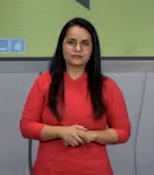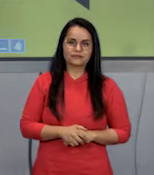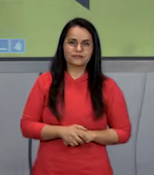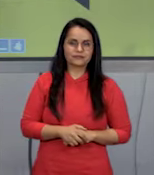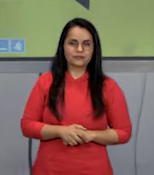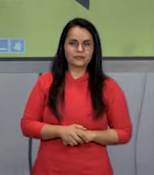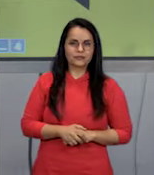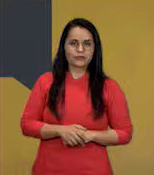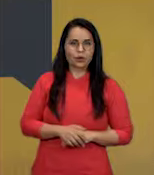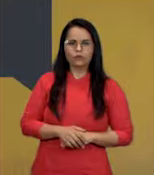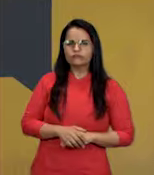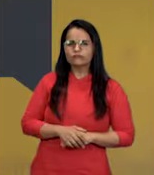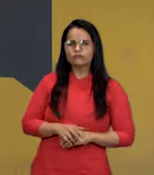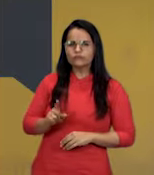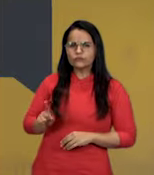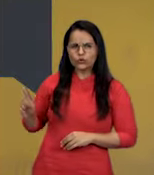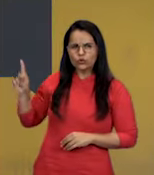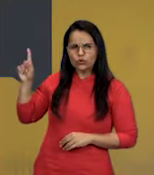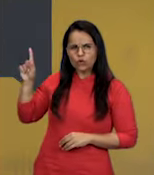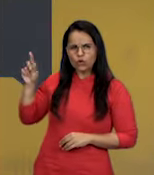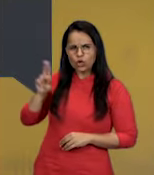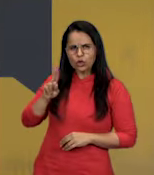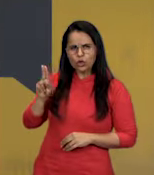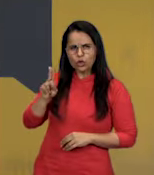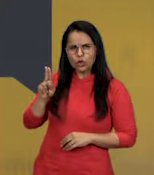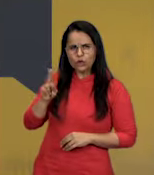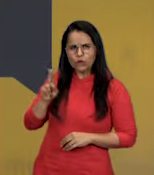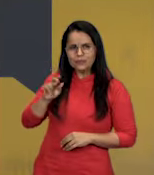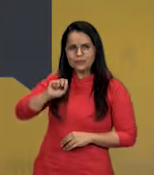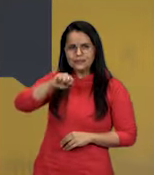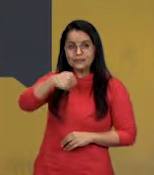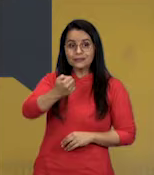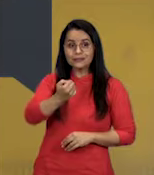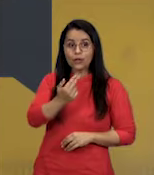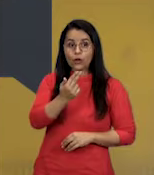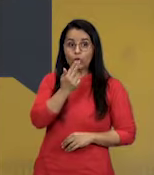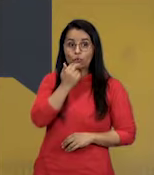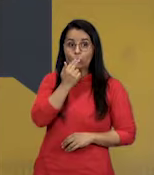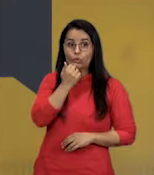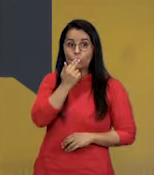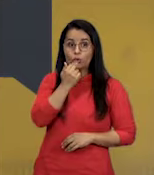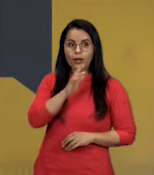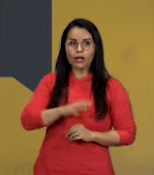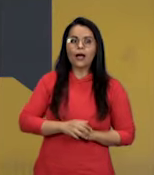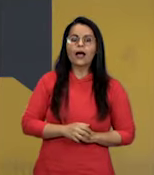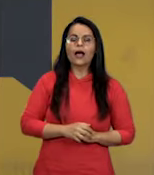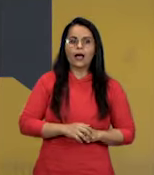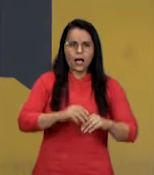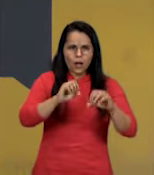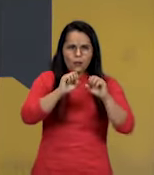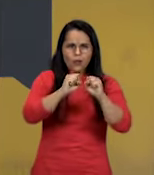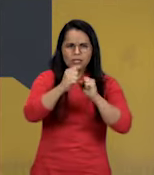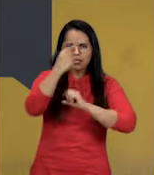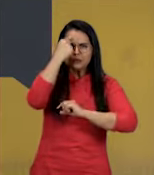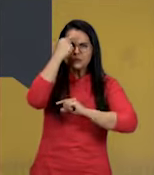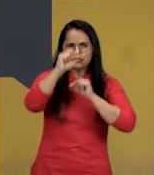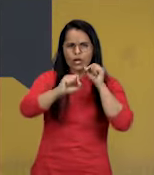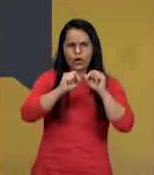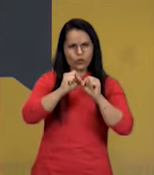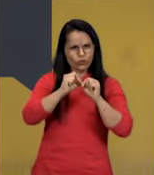Nutrição. Nós podemos pensar que os organismos também serão